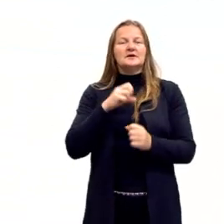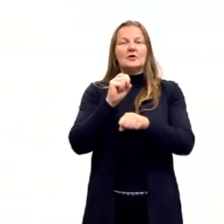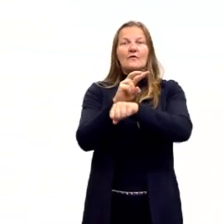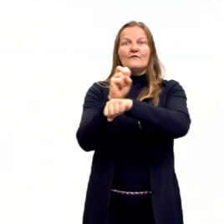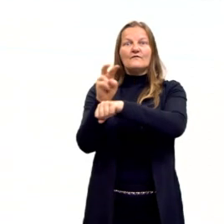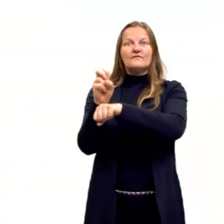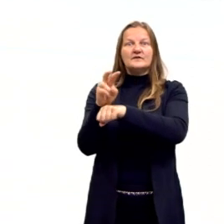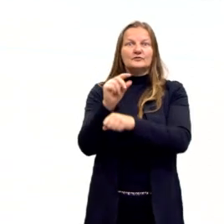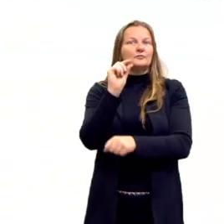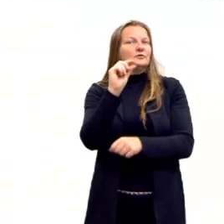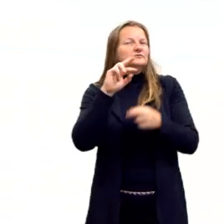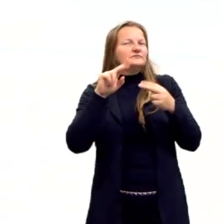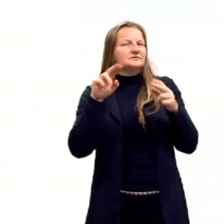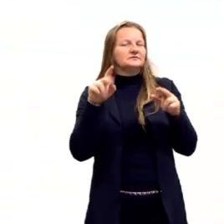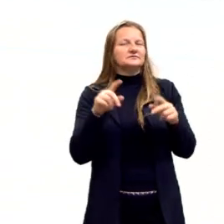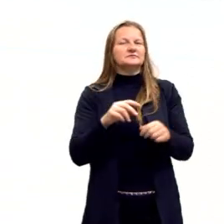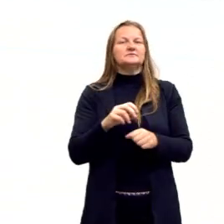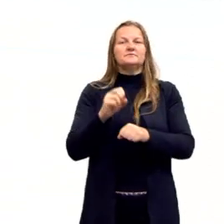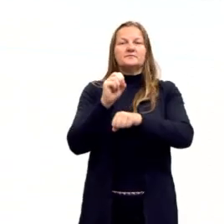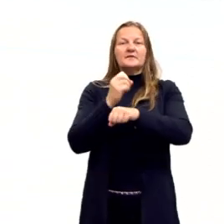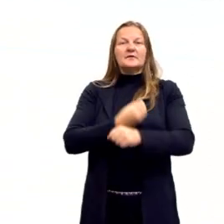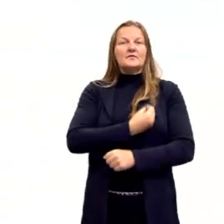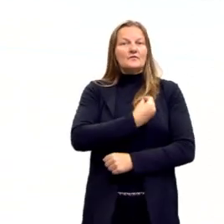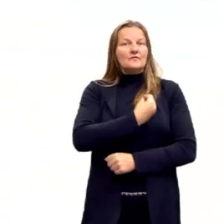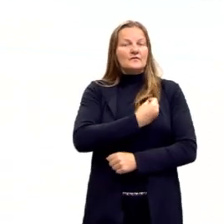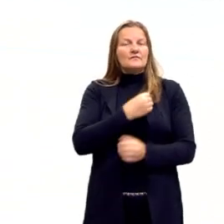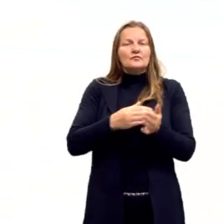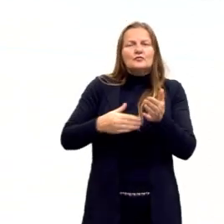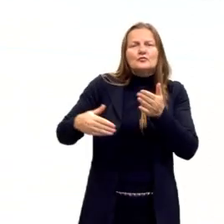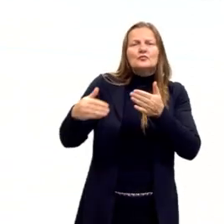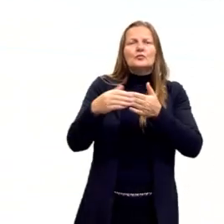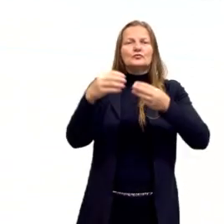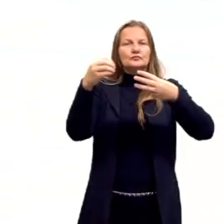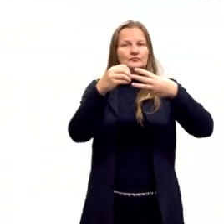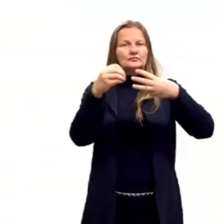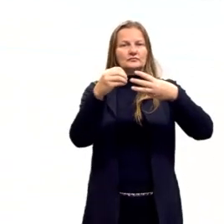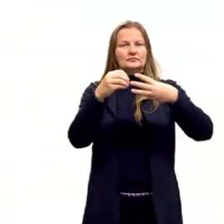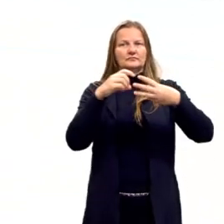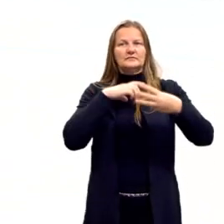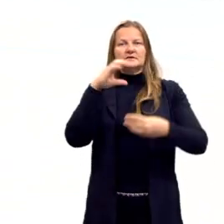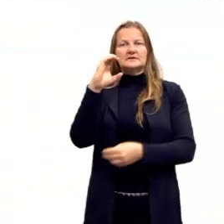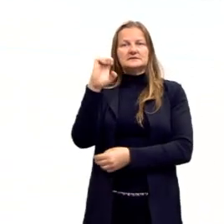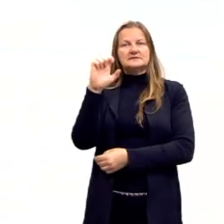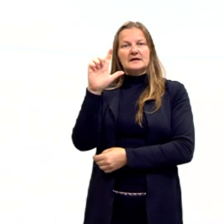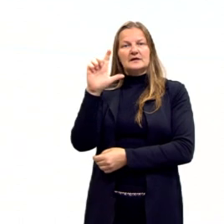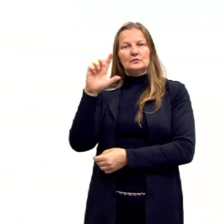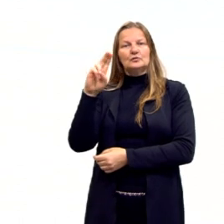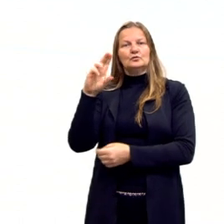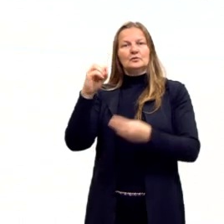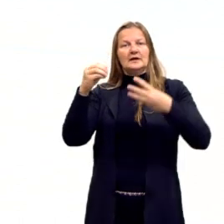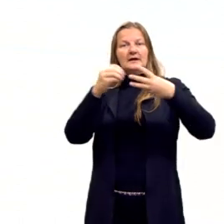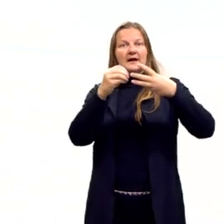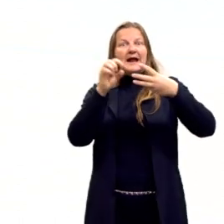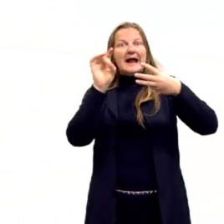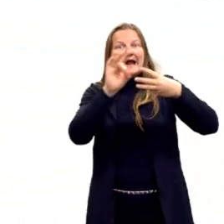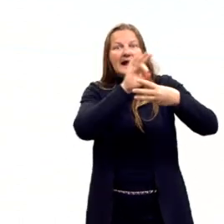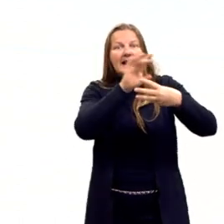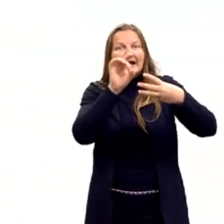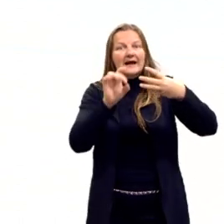Mas todos os seres vivos, eles possuem, eles são formados de célula. Em cada célula